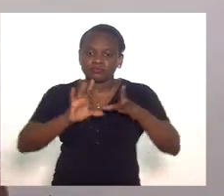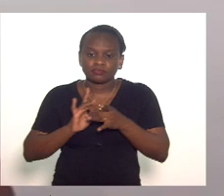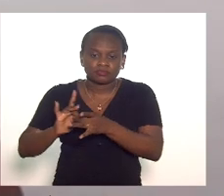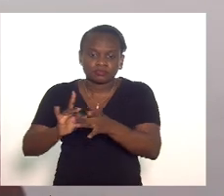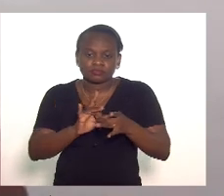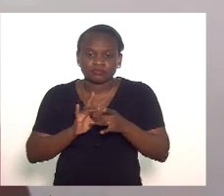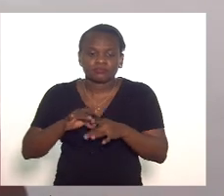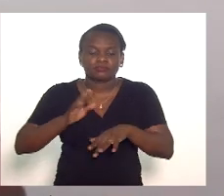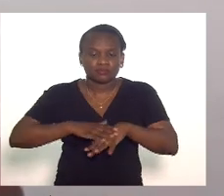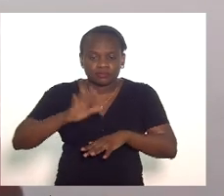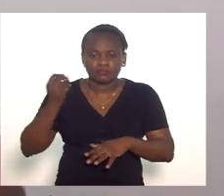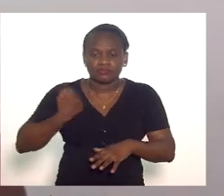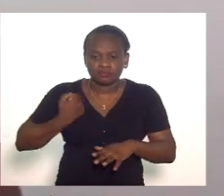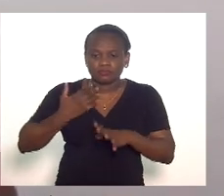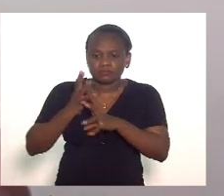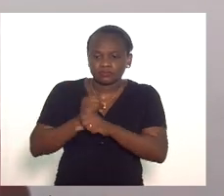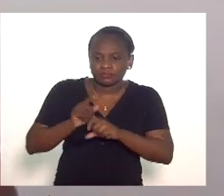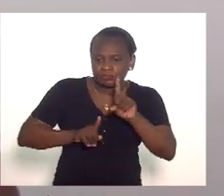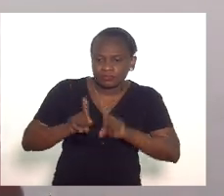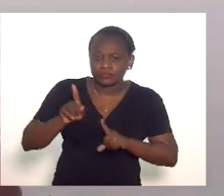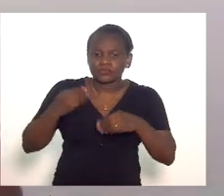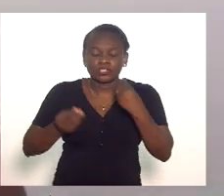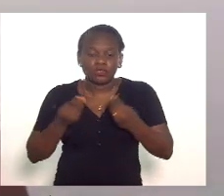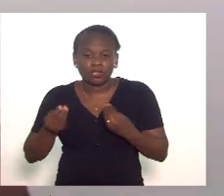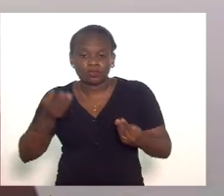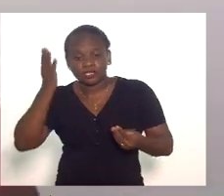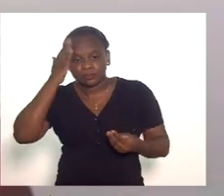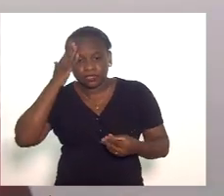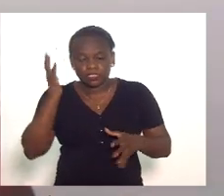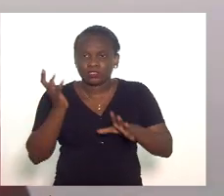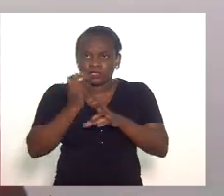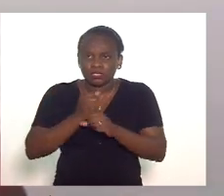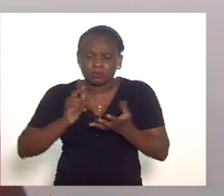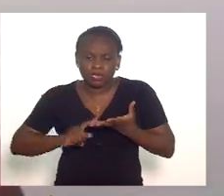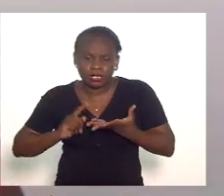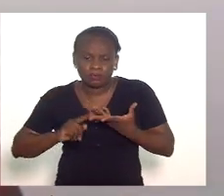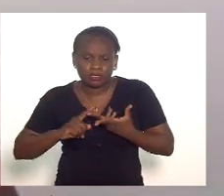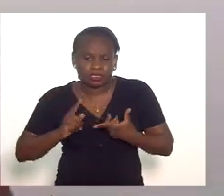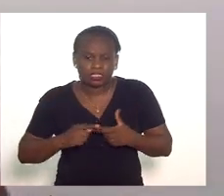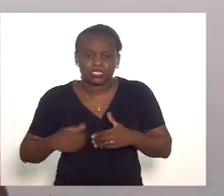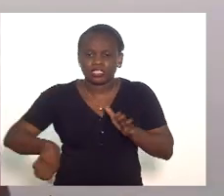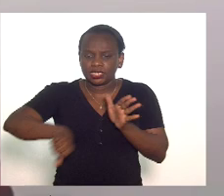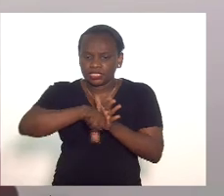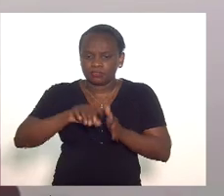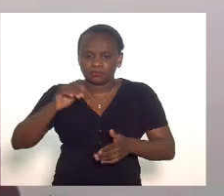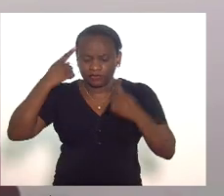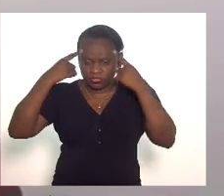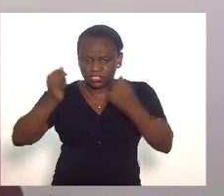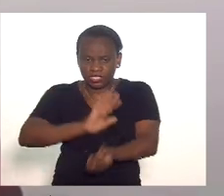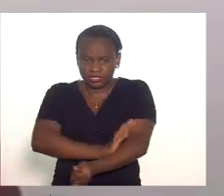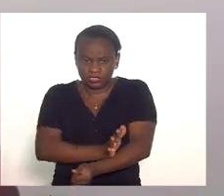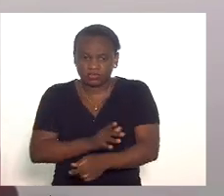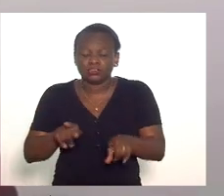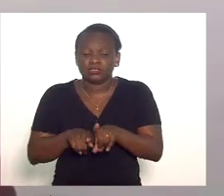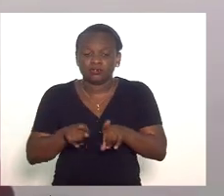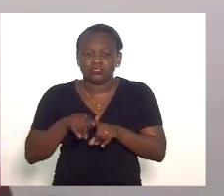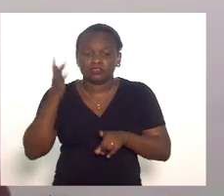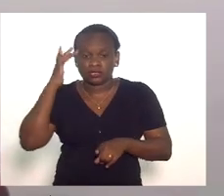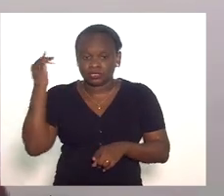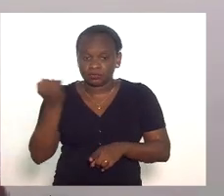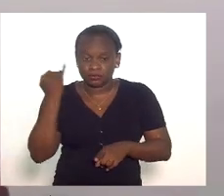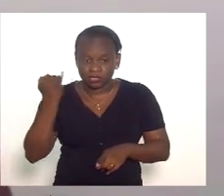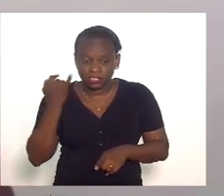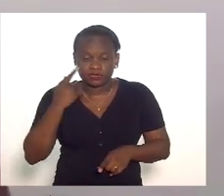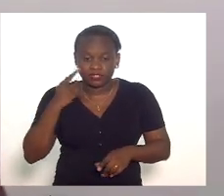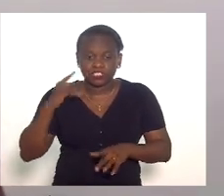mais dados referente a de que maneira acontece esses crimes de violência racial e eu acho que é importante para ajudar